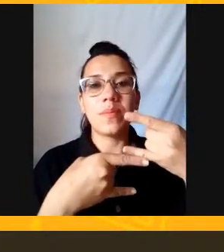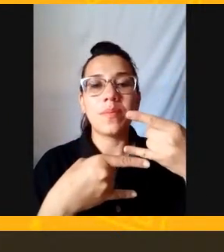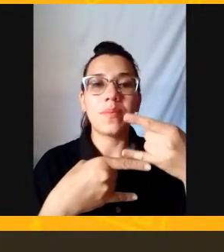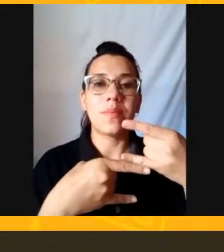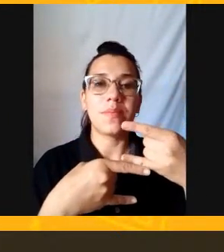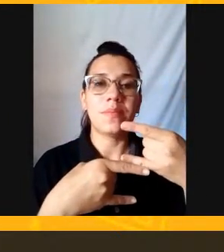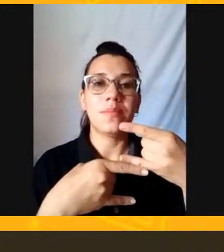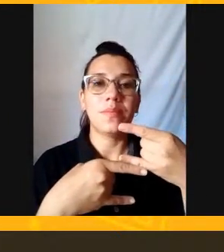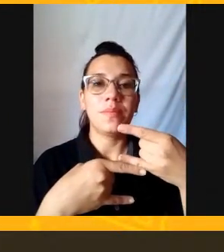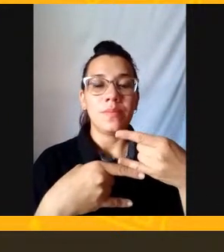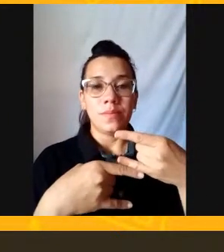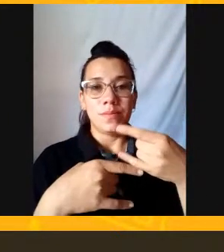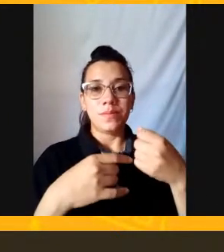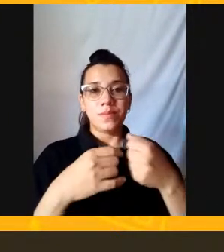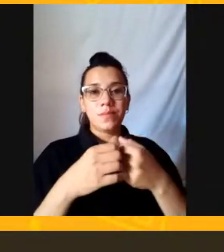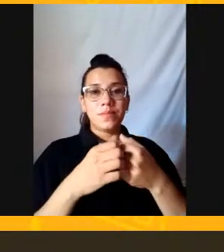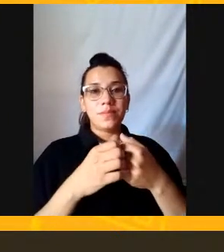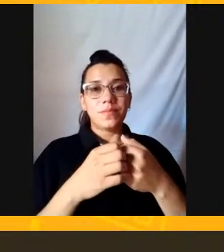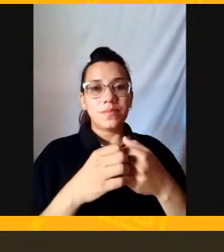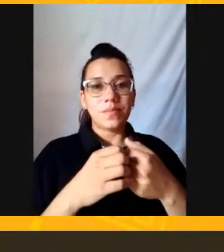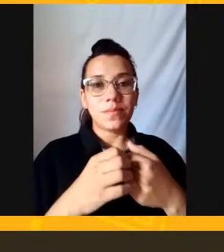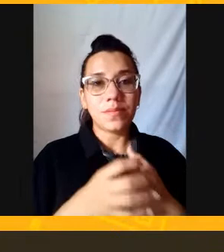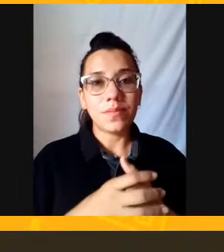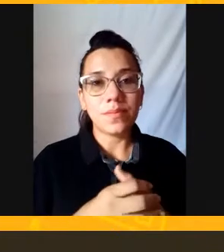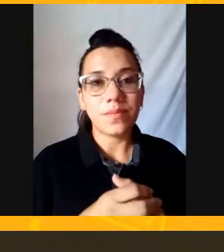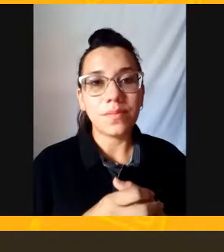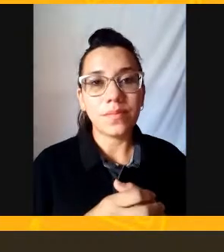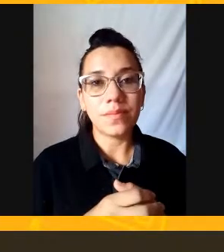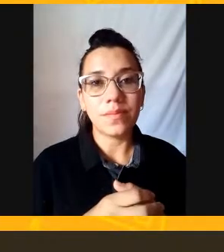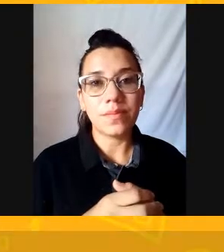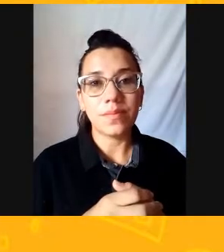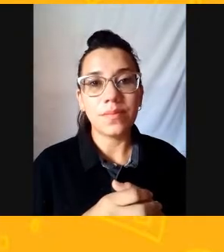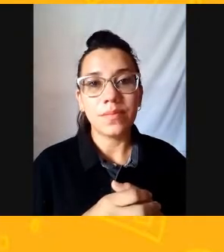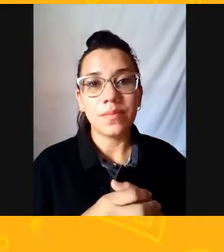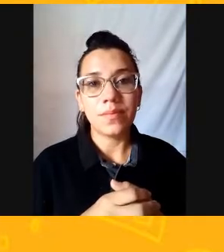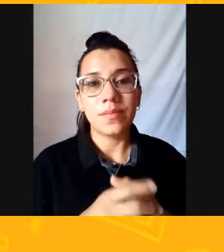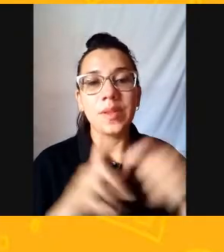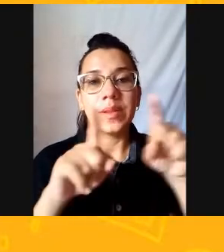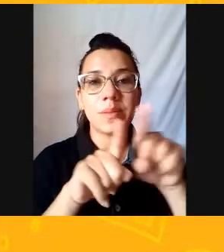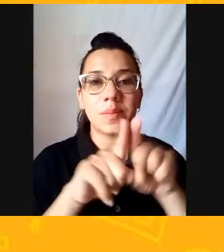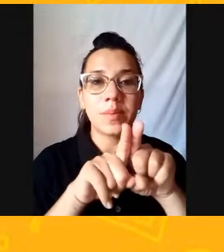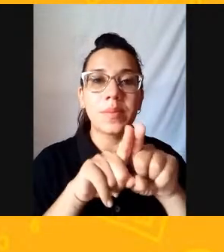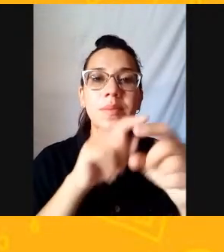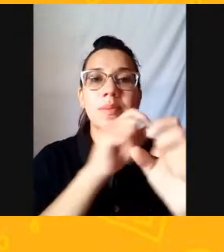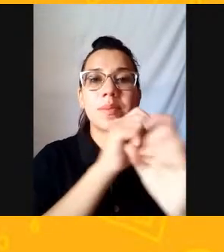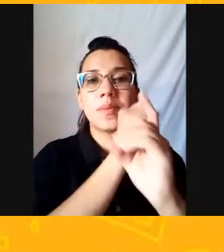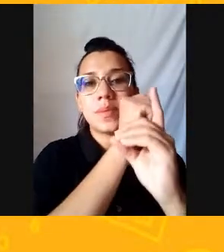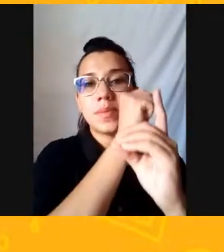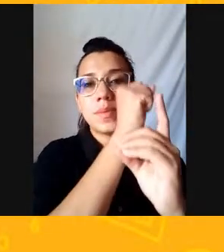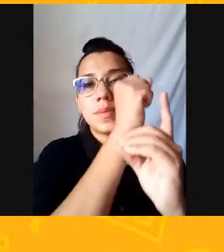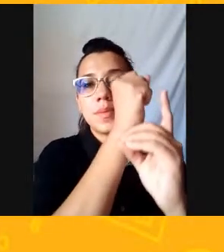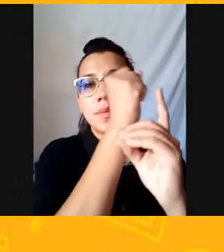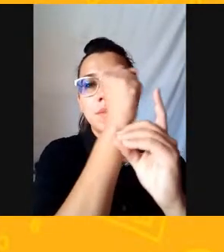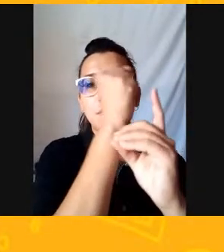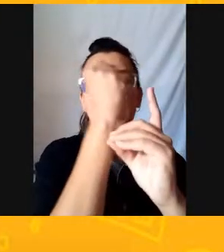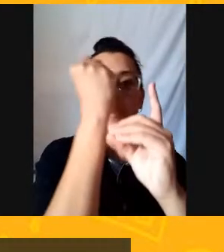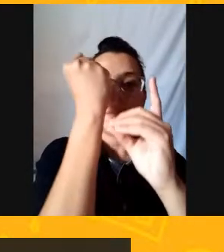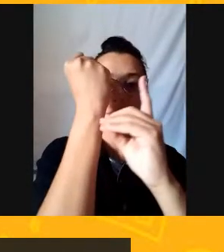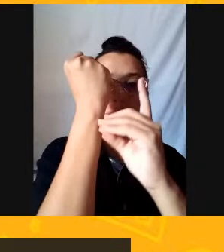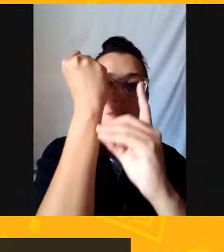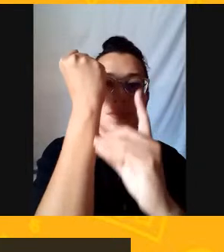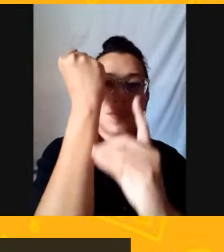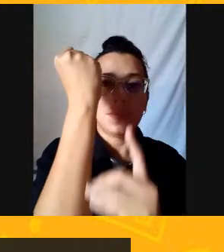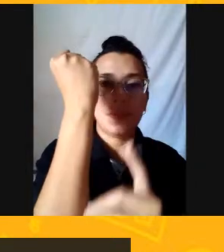Colégio Estadual Antônio Carlos De França De Dianópolis Marisa Botelho Muito obrigado